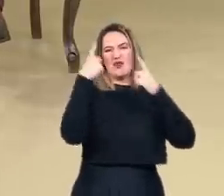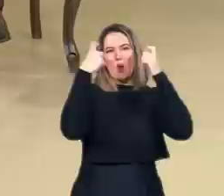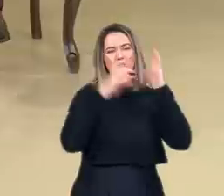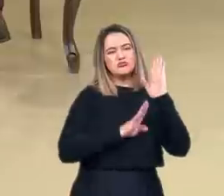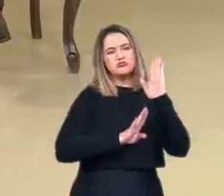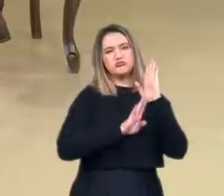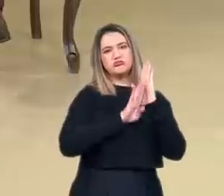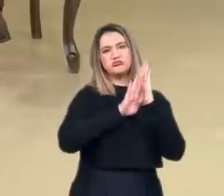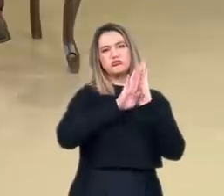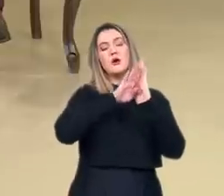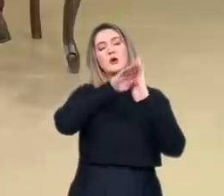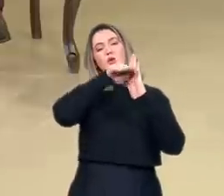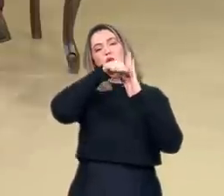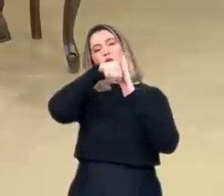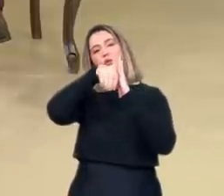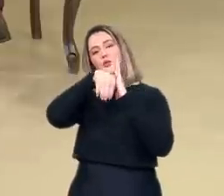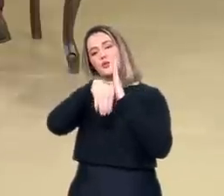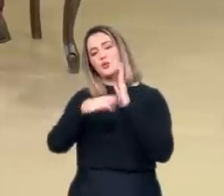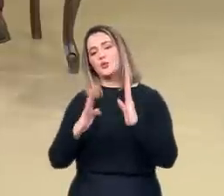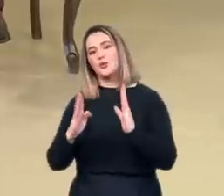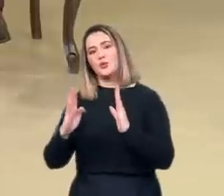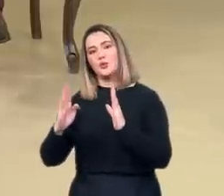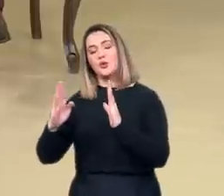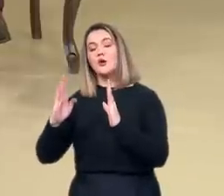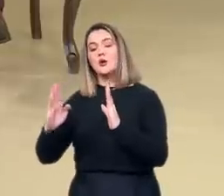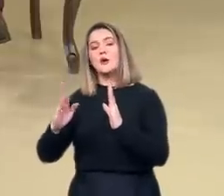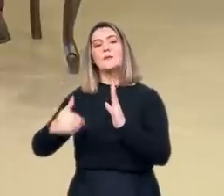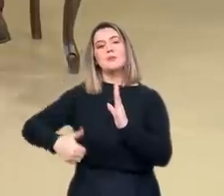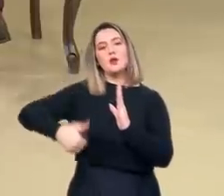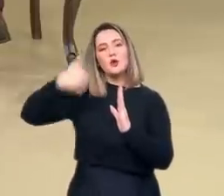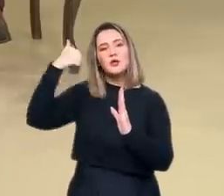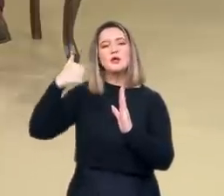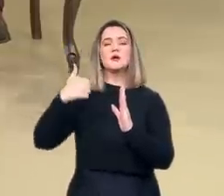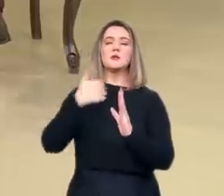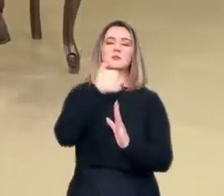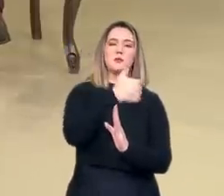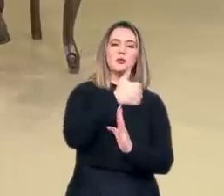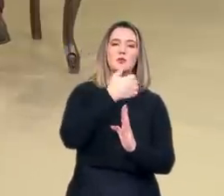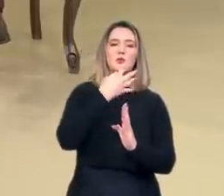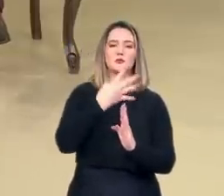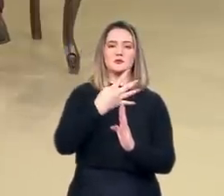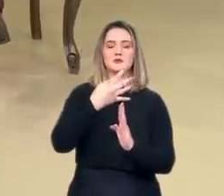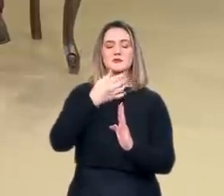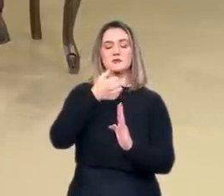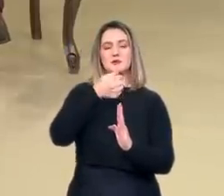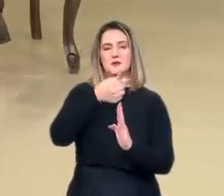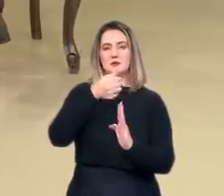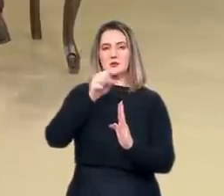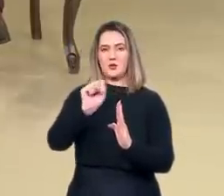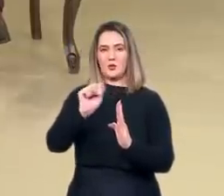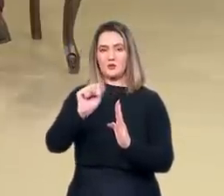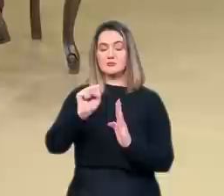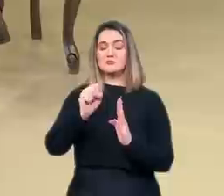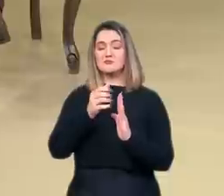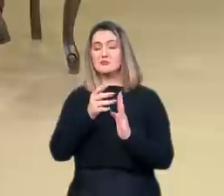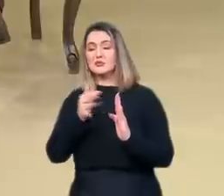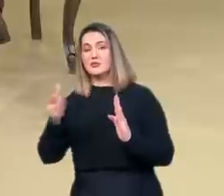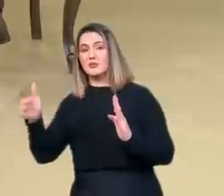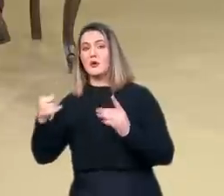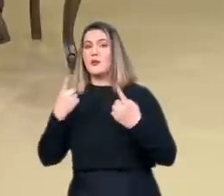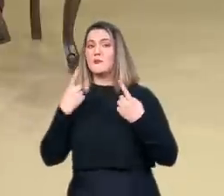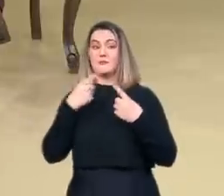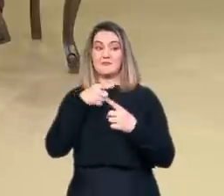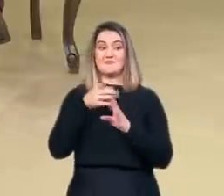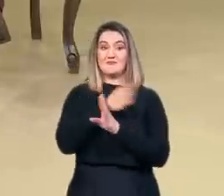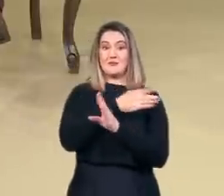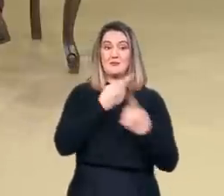seguramente uma melhoria se comparados aos anos da Inquisição de 1478 a 1530, quando